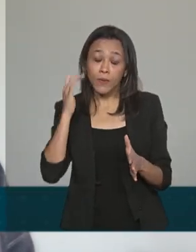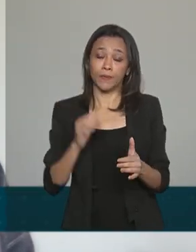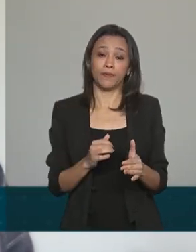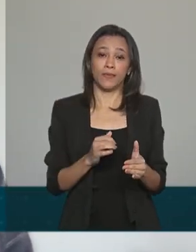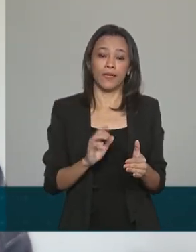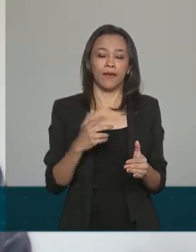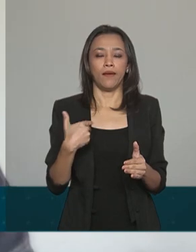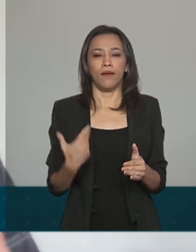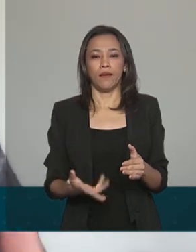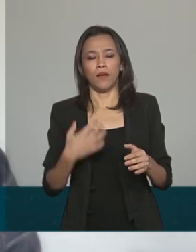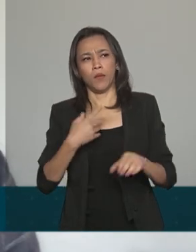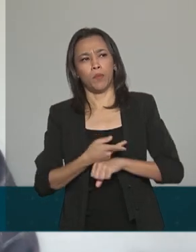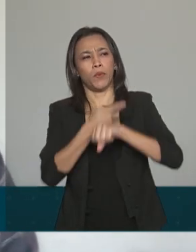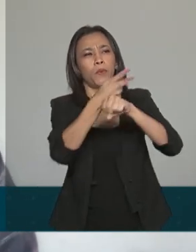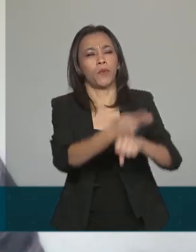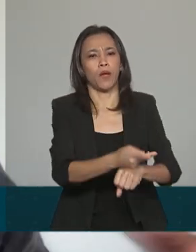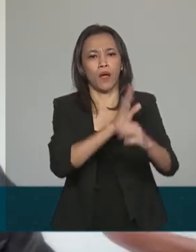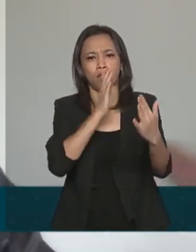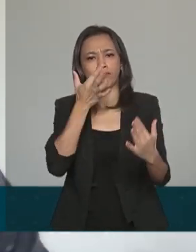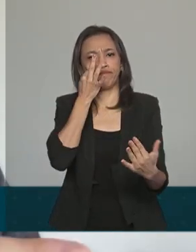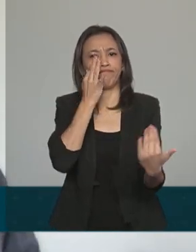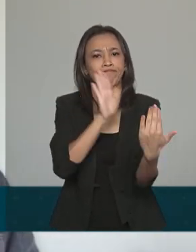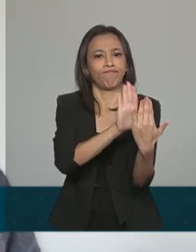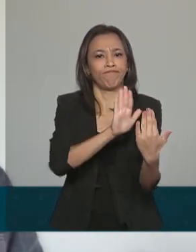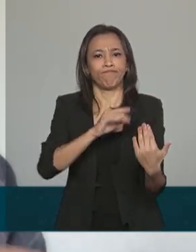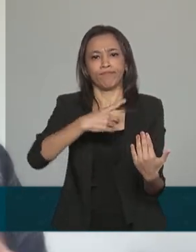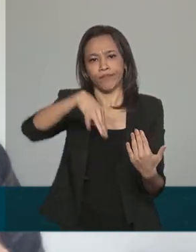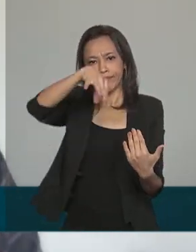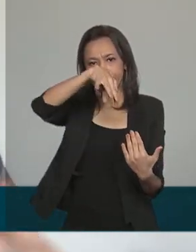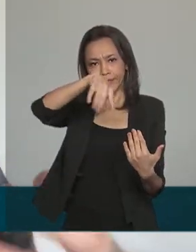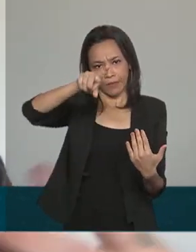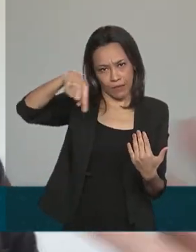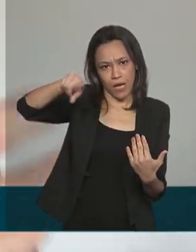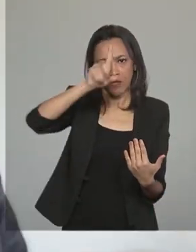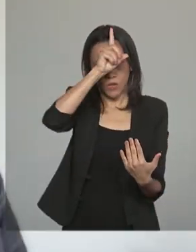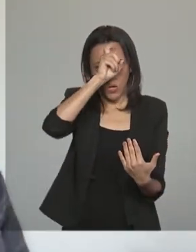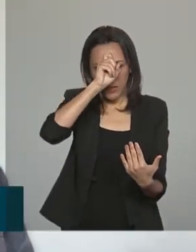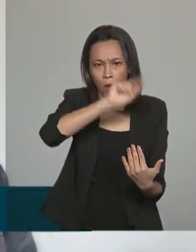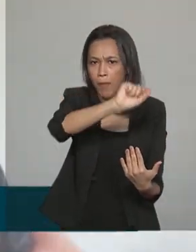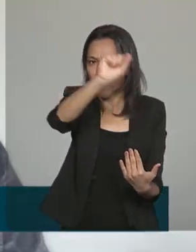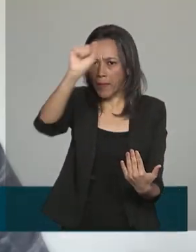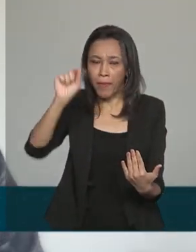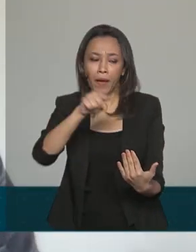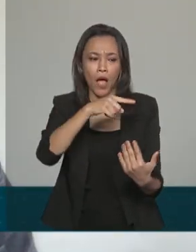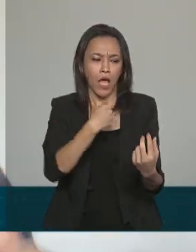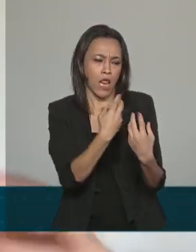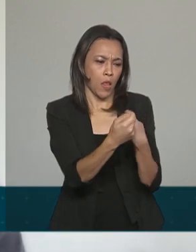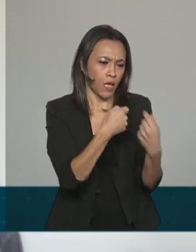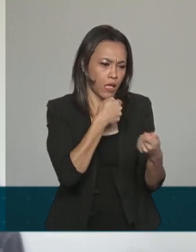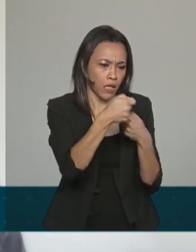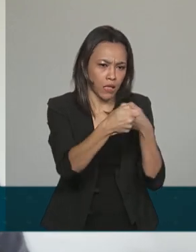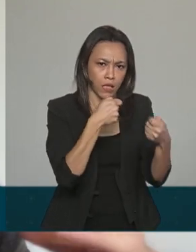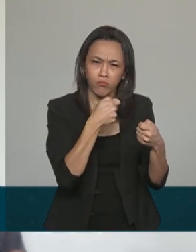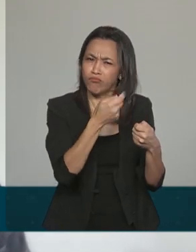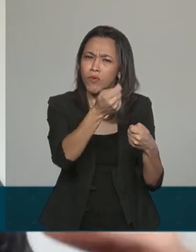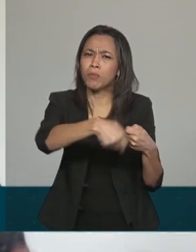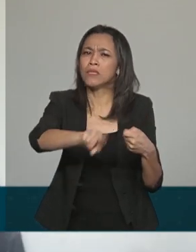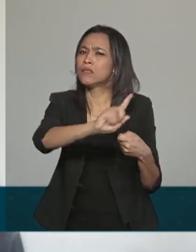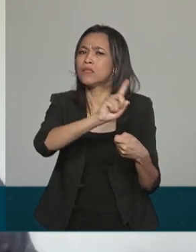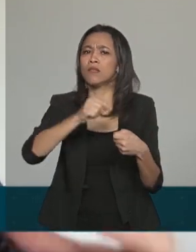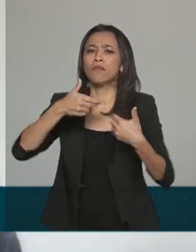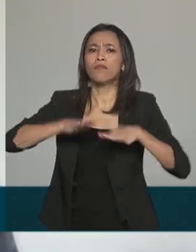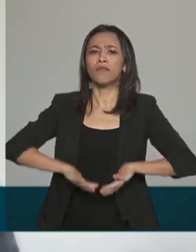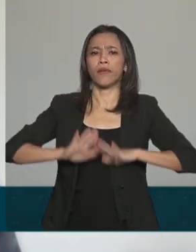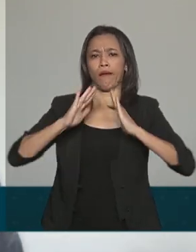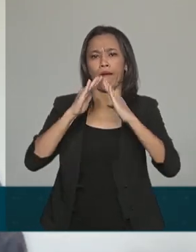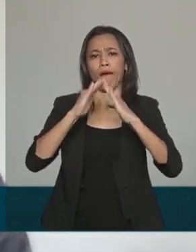posto de atendimento e passar pela triagem convencional, ou um profissional fazendo uma entrevista com ele, a pessoa faz isso em casa, no conforto do seu